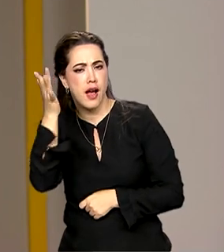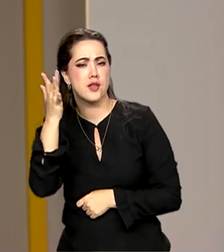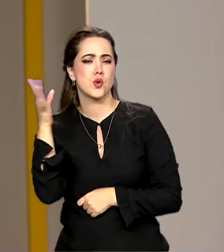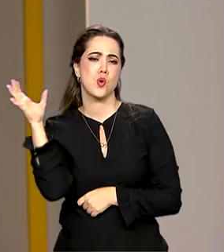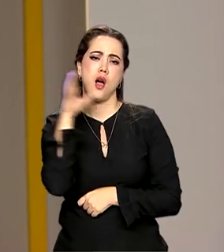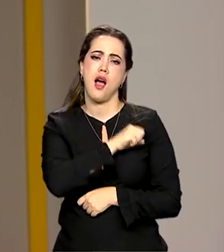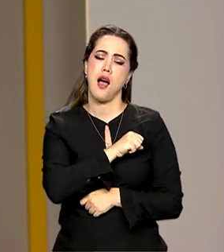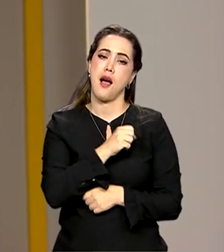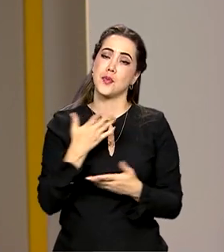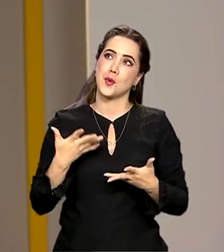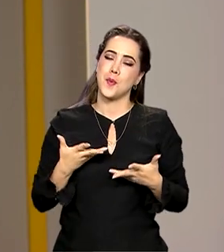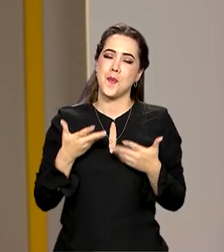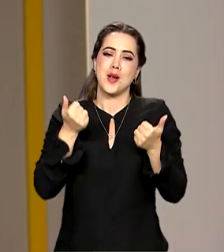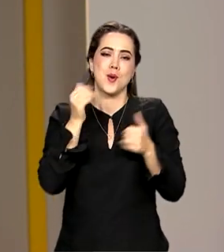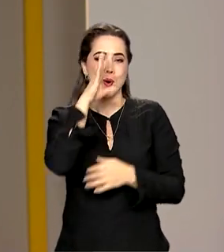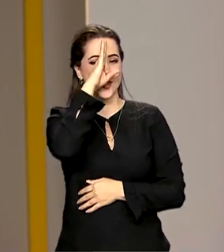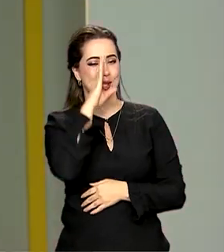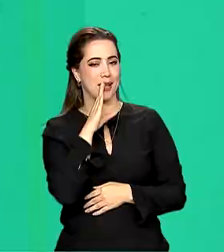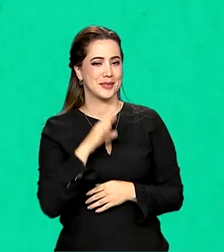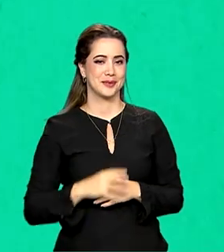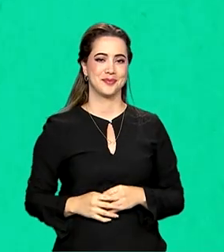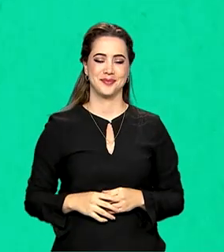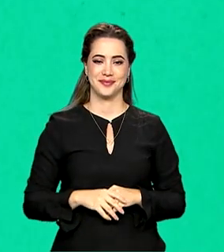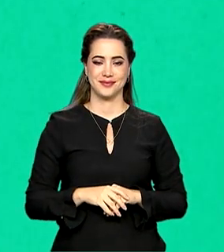rápida e o melhor, gratuita.